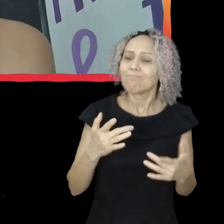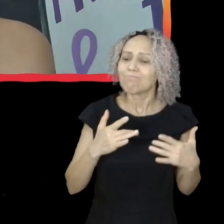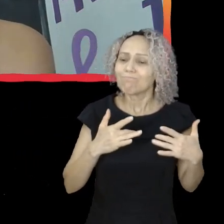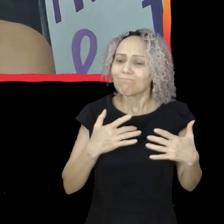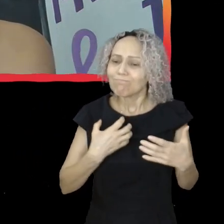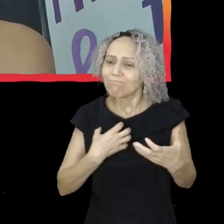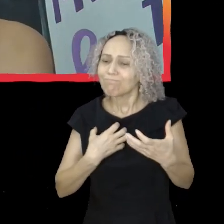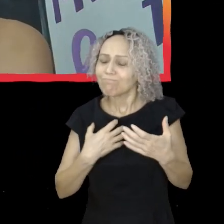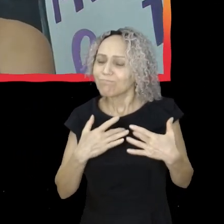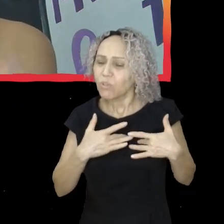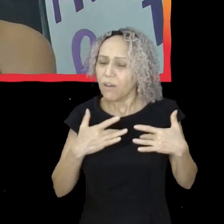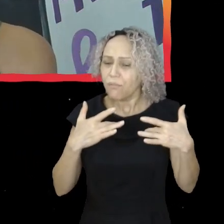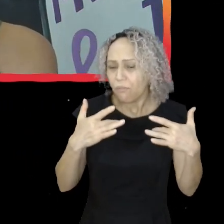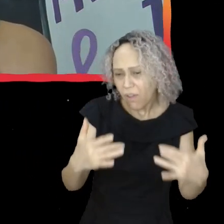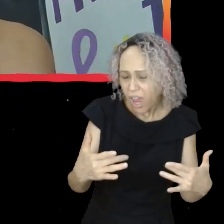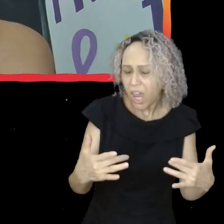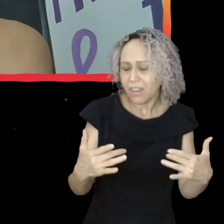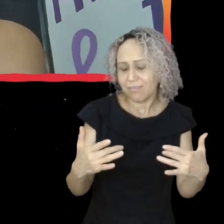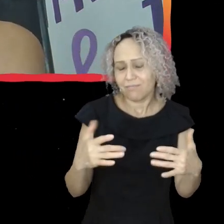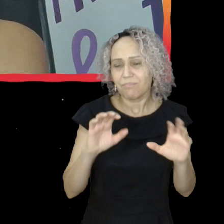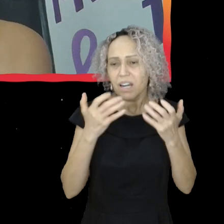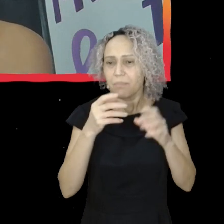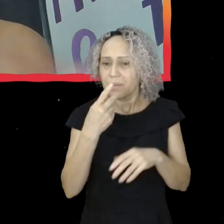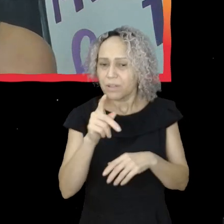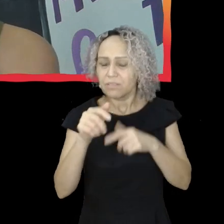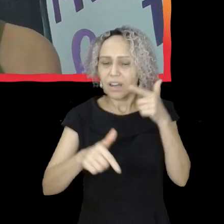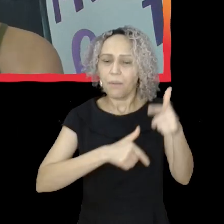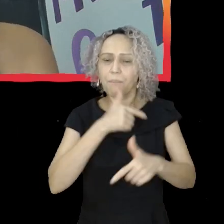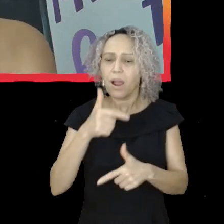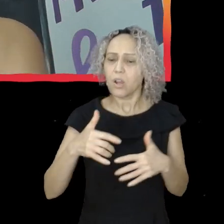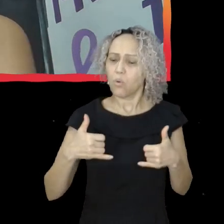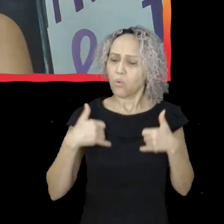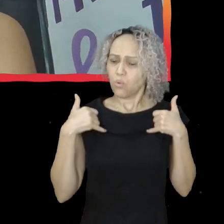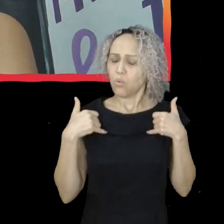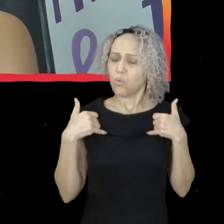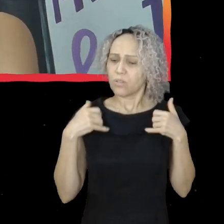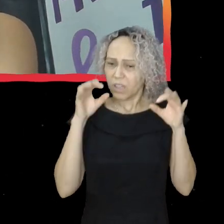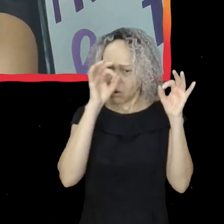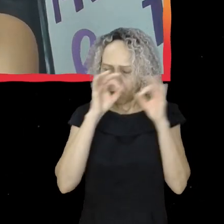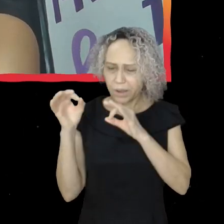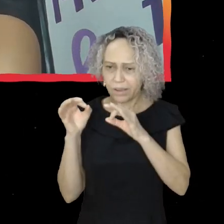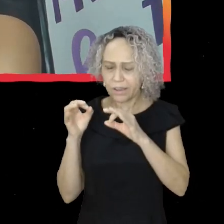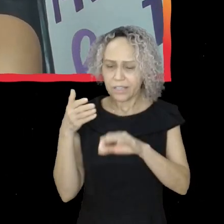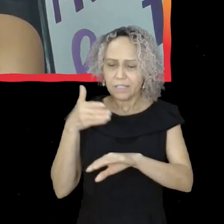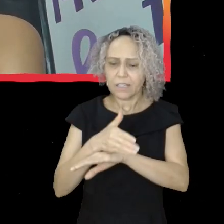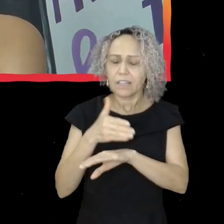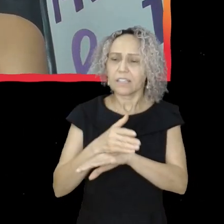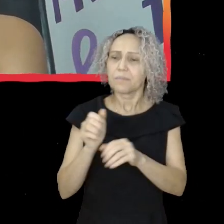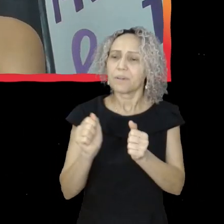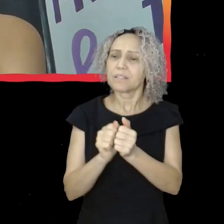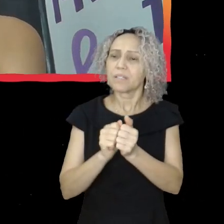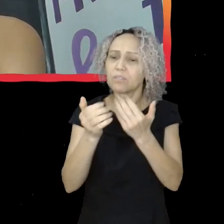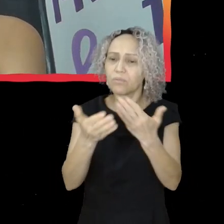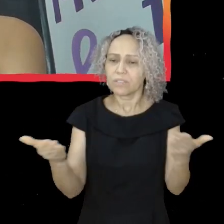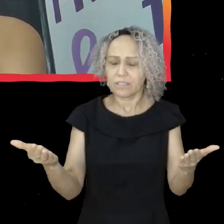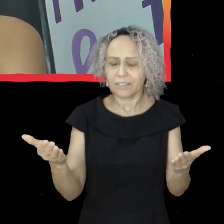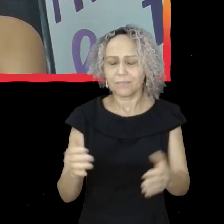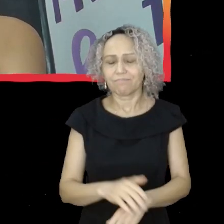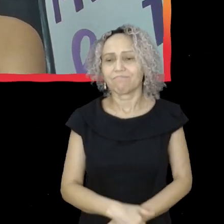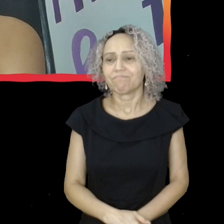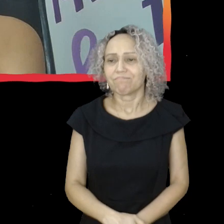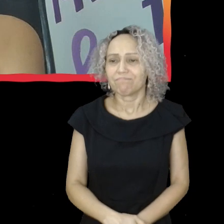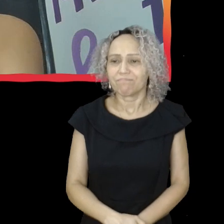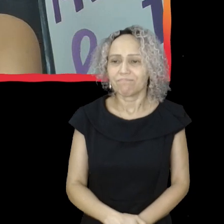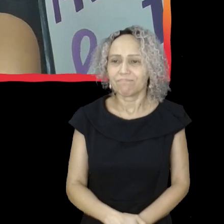parabéns pelo trabalho de vocês, é um orgulho, assim, poder acompanhar e poder estar aqui participando com vocês. Ah, muito obrigada. Muito obrigada.